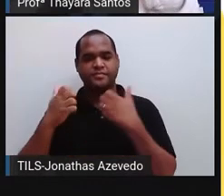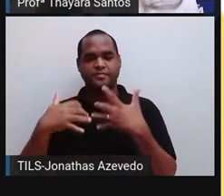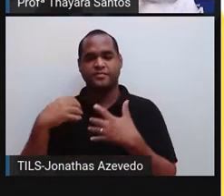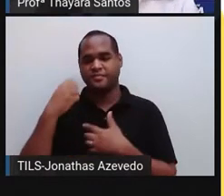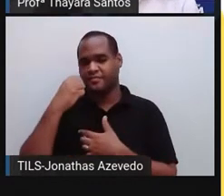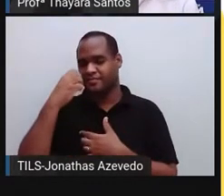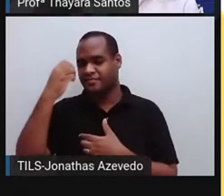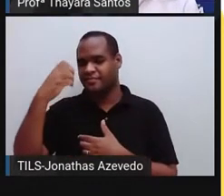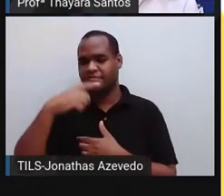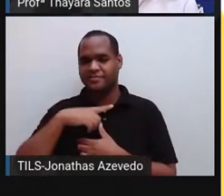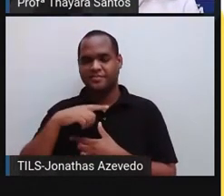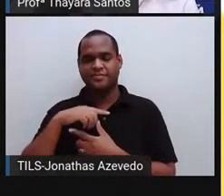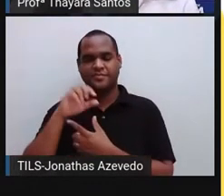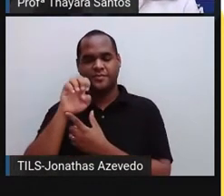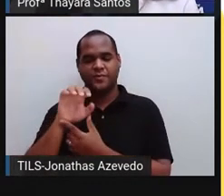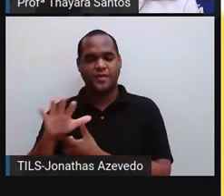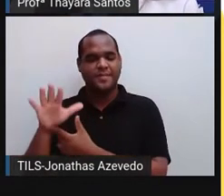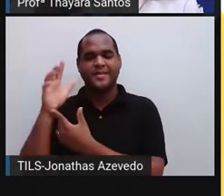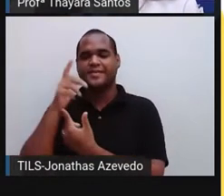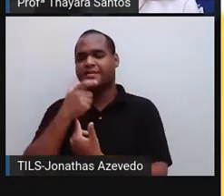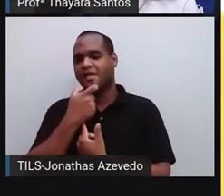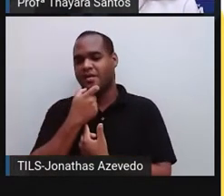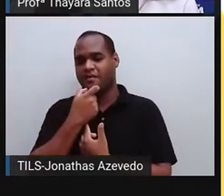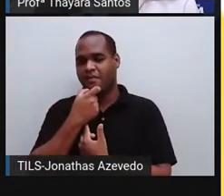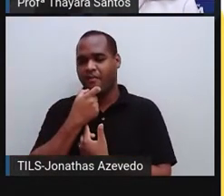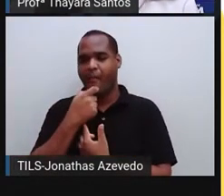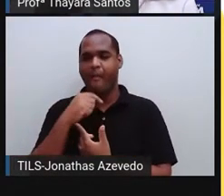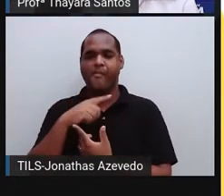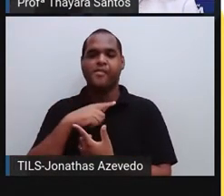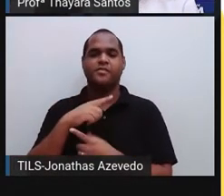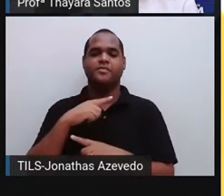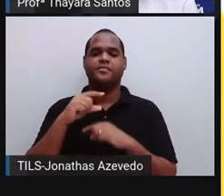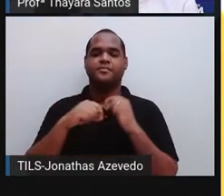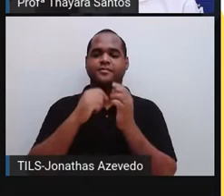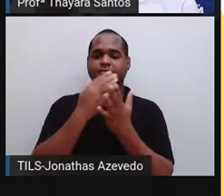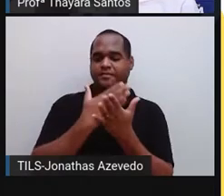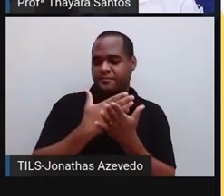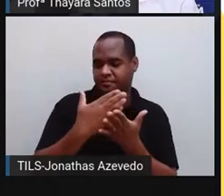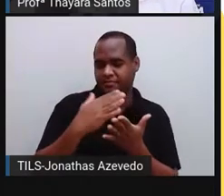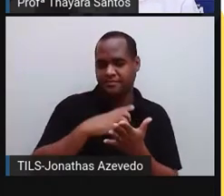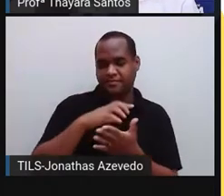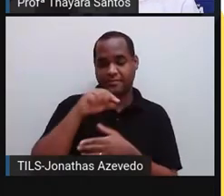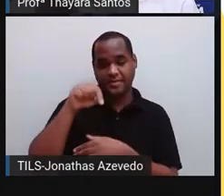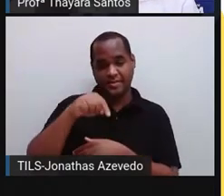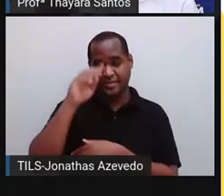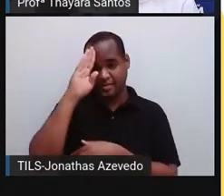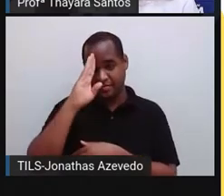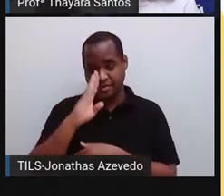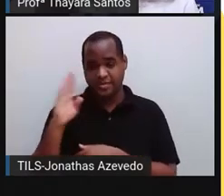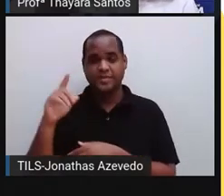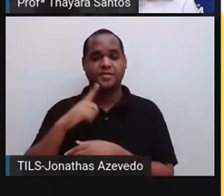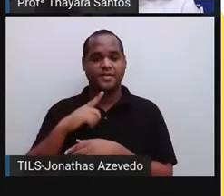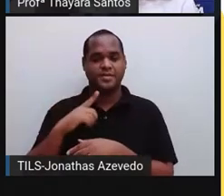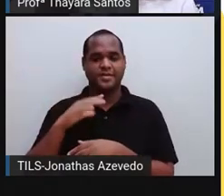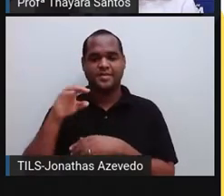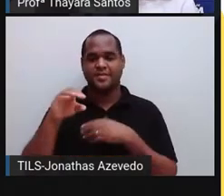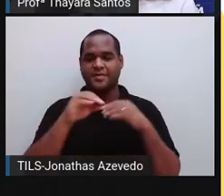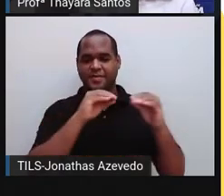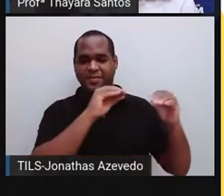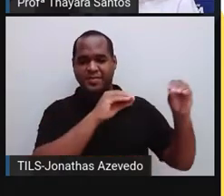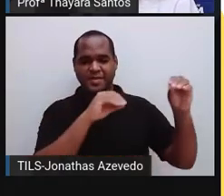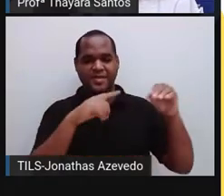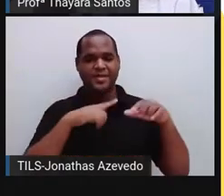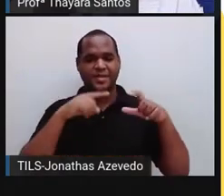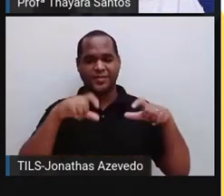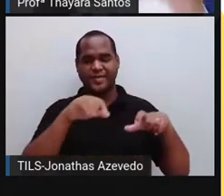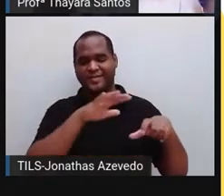saiu aqui da Europa, lá da Inglaterra. Eles vieram aqui para a América do Sul, pararam no Brasil, continuaram lá do outro lado da América